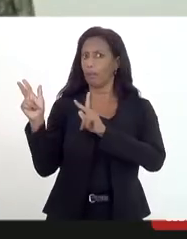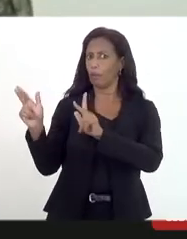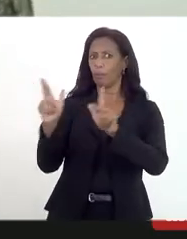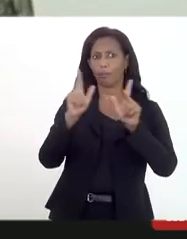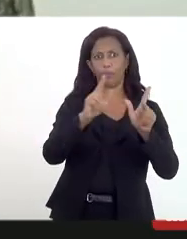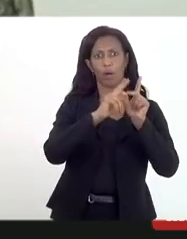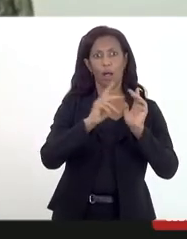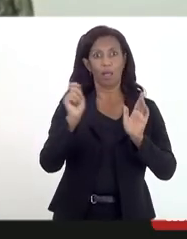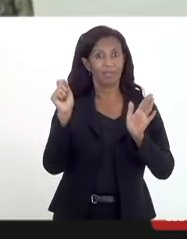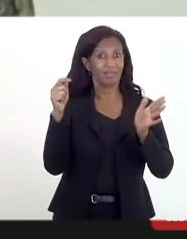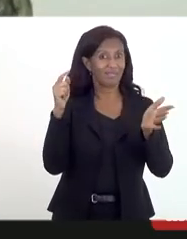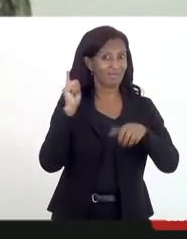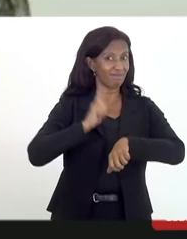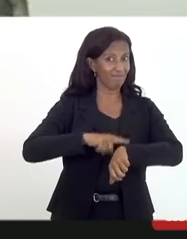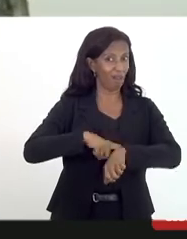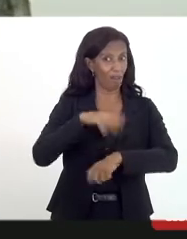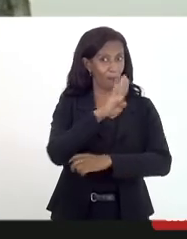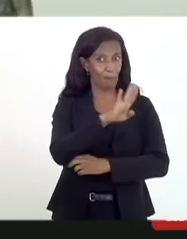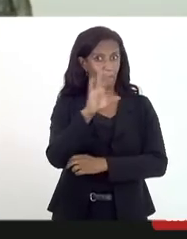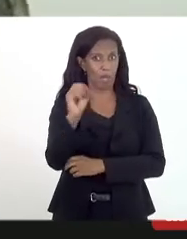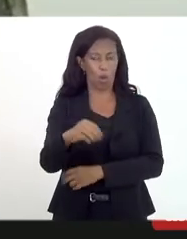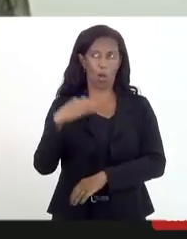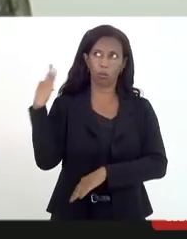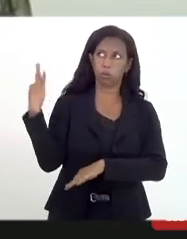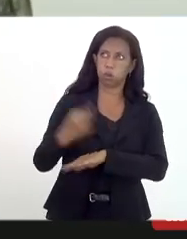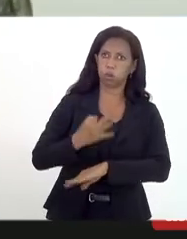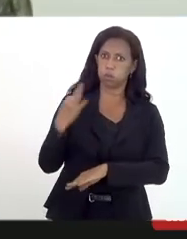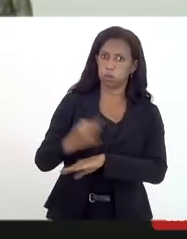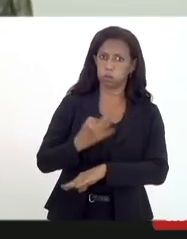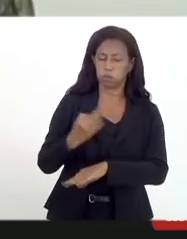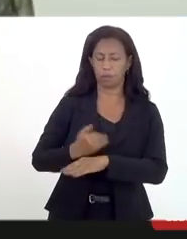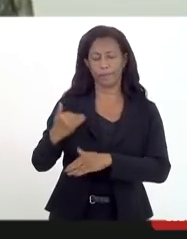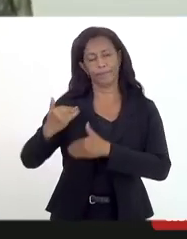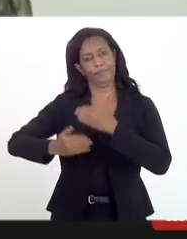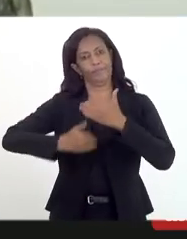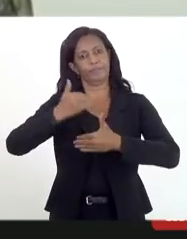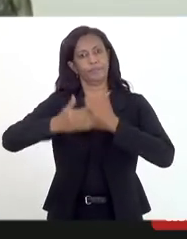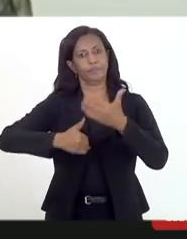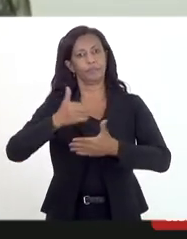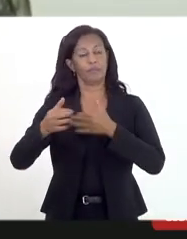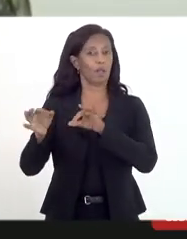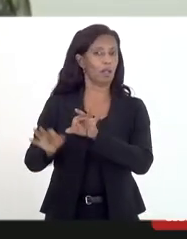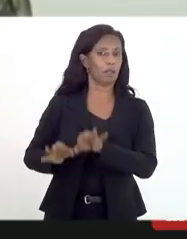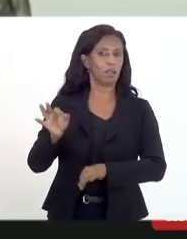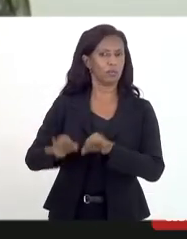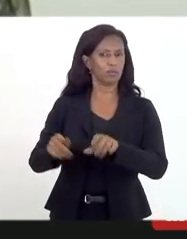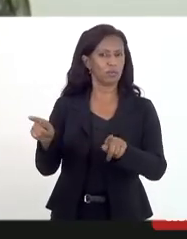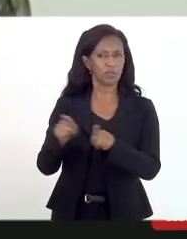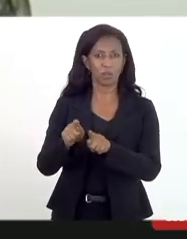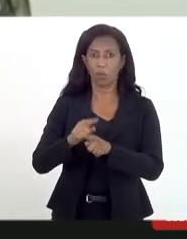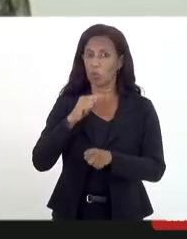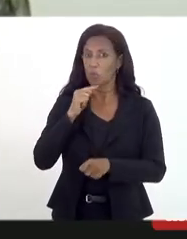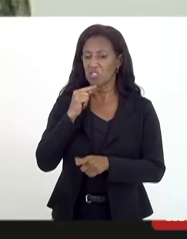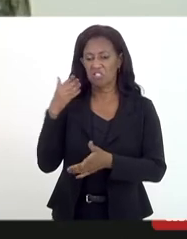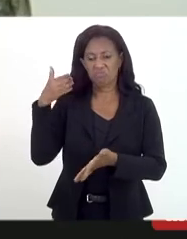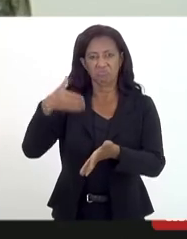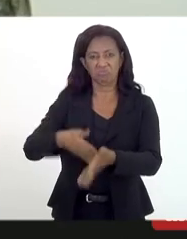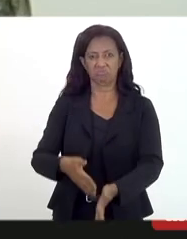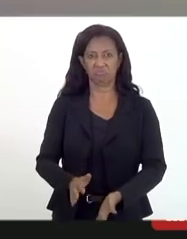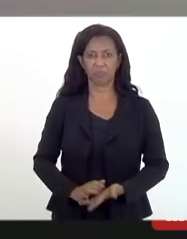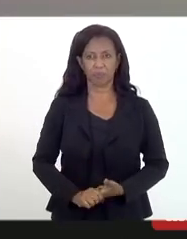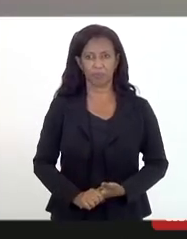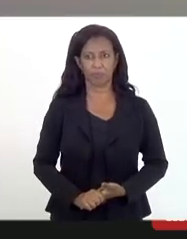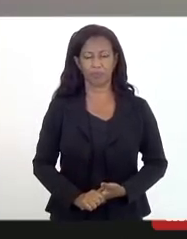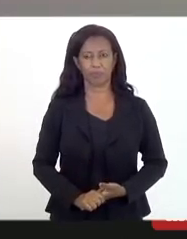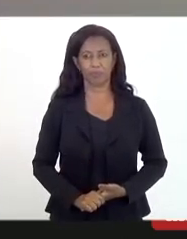na hora do registro da queixa é um parto e no avanço no âmbito da justiça a gente também não consegue chegar em nada a